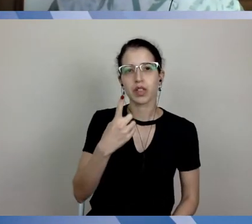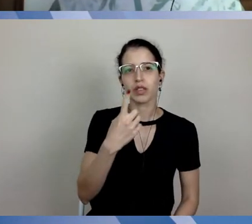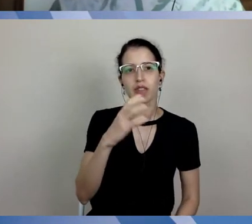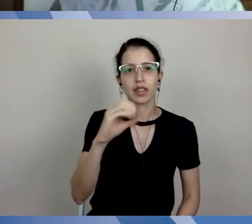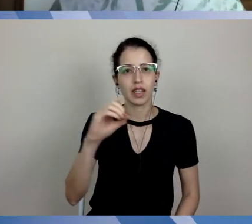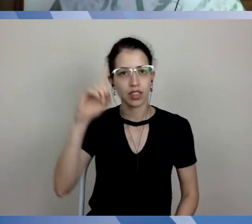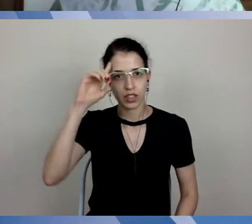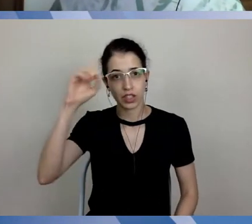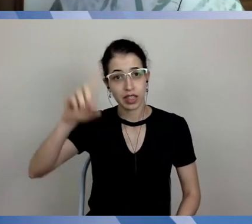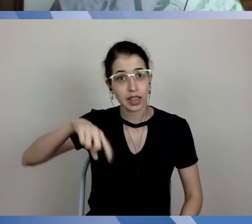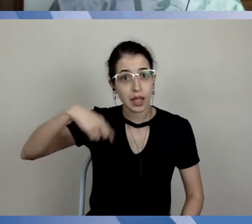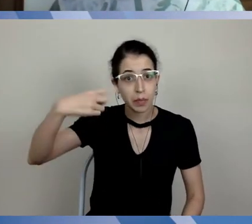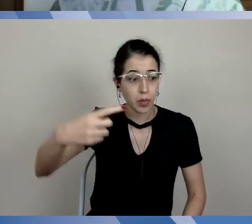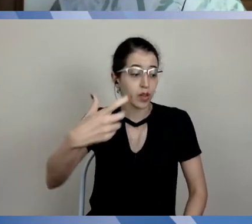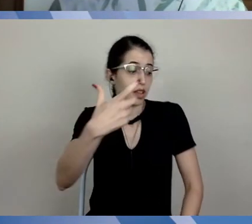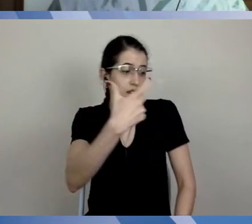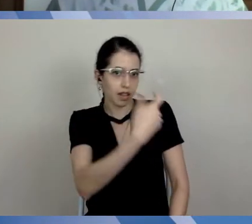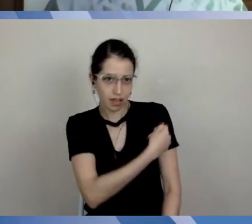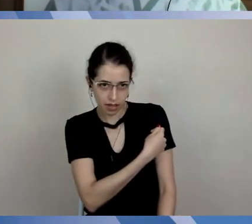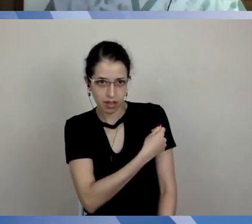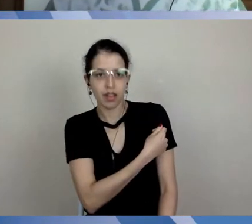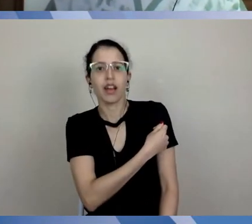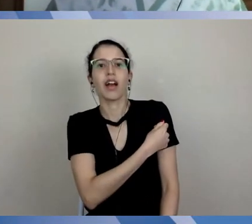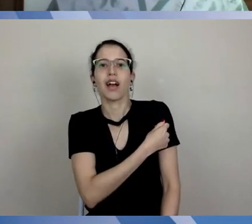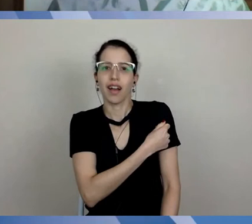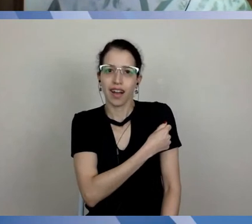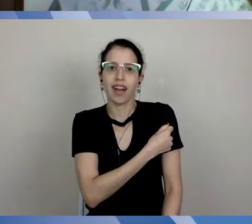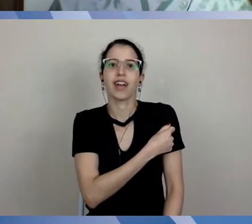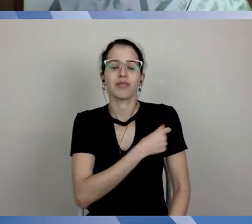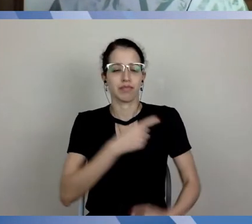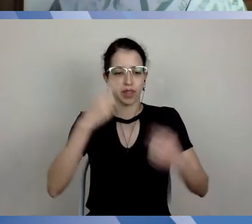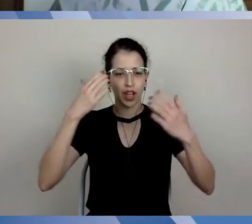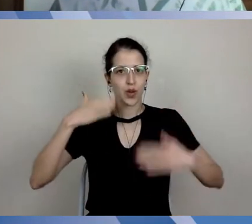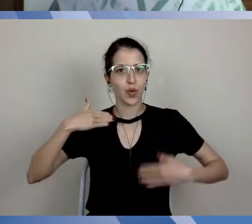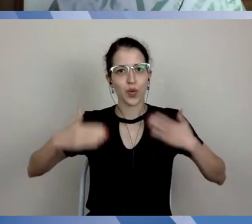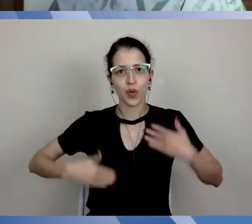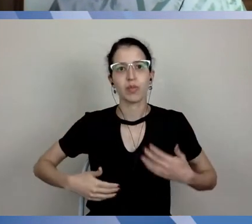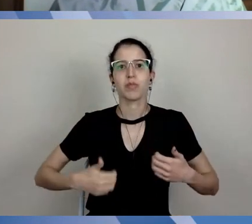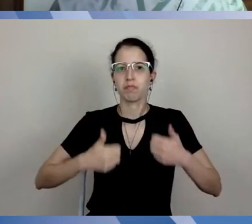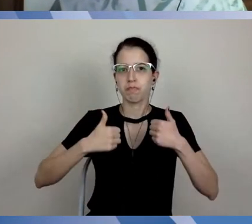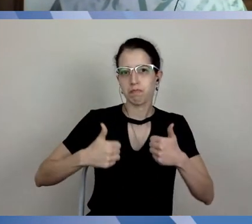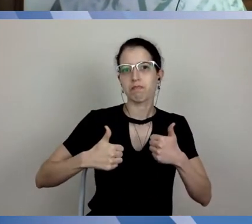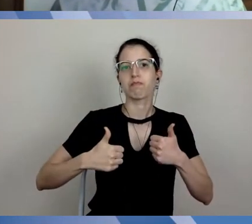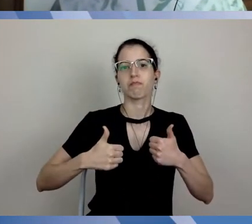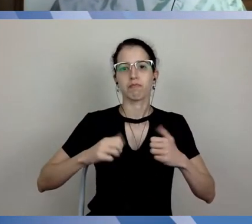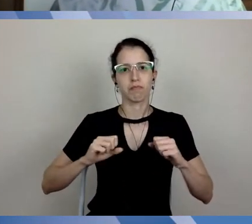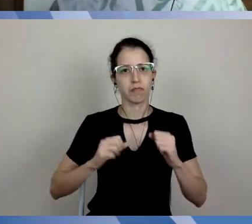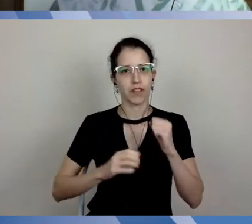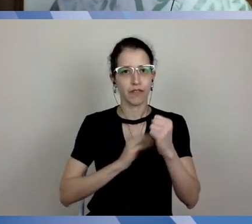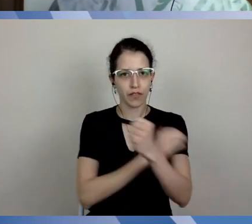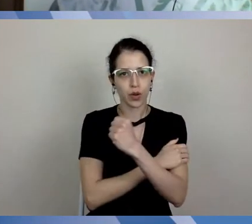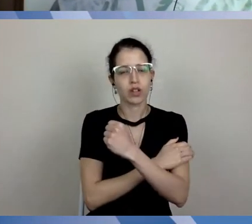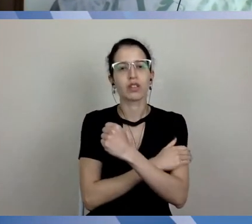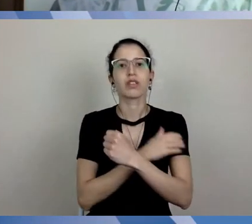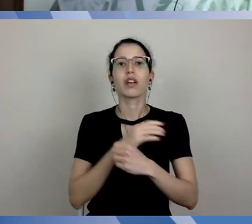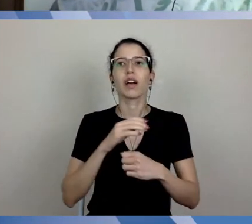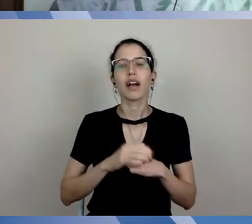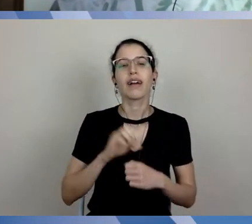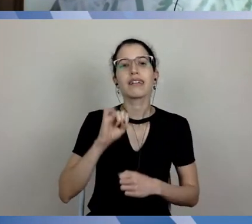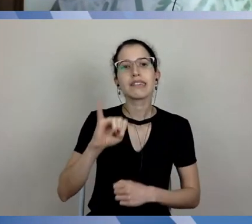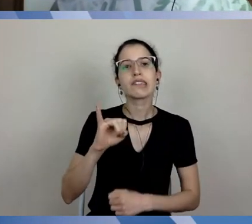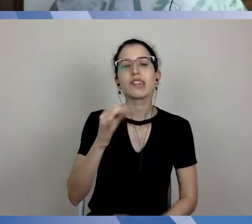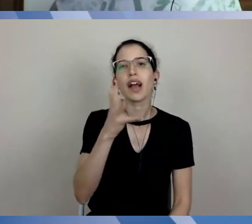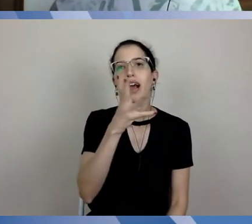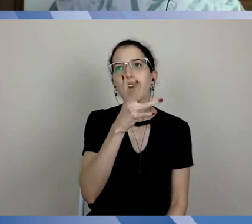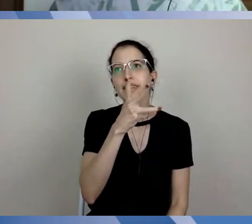da dose única. Quanto mais doses uma vacina precisa para imunizar, mais tempo demora o